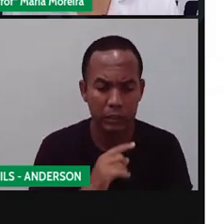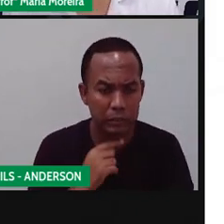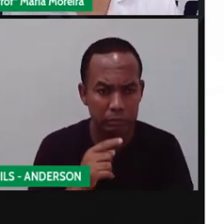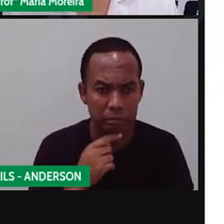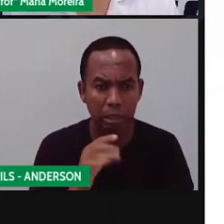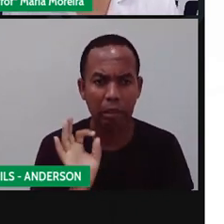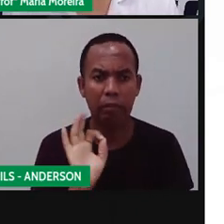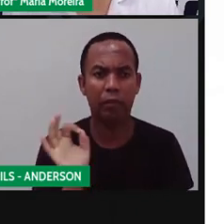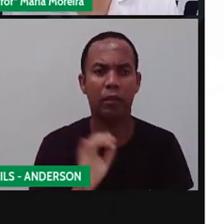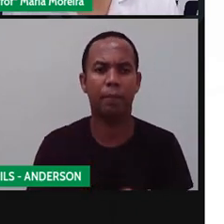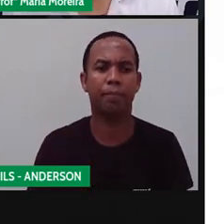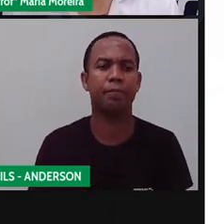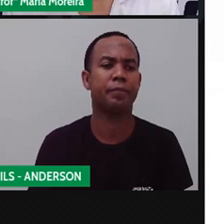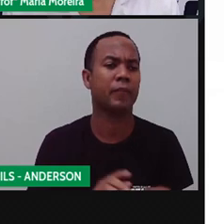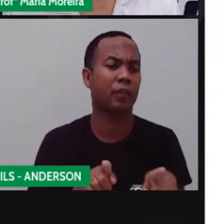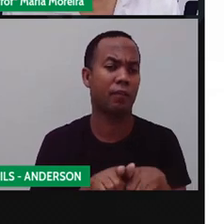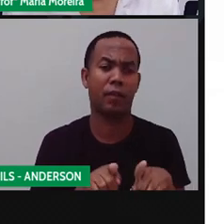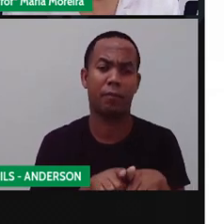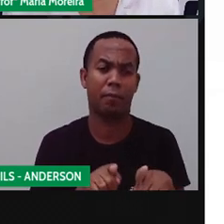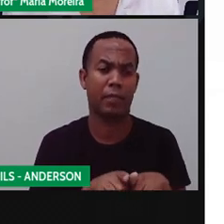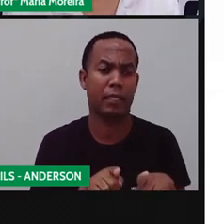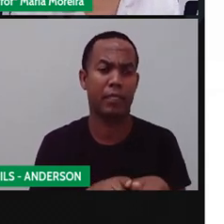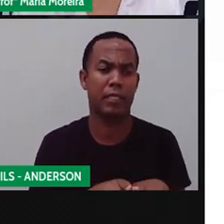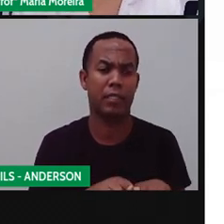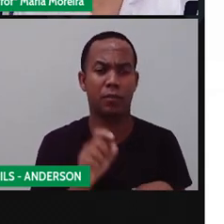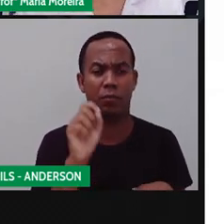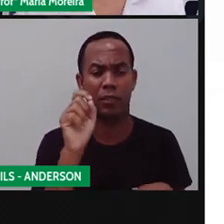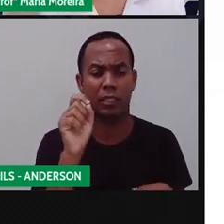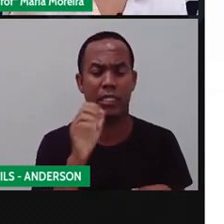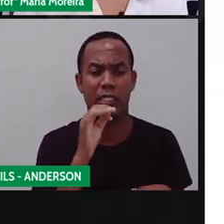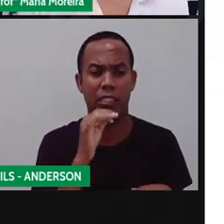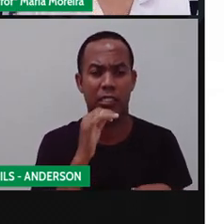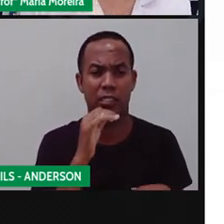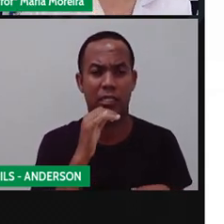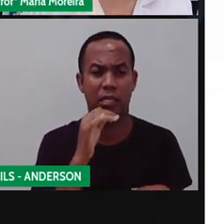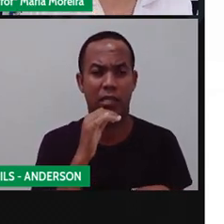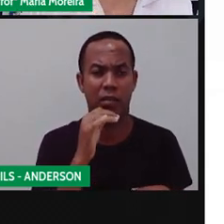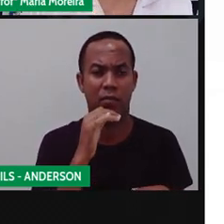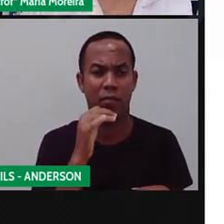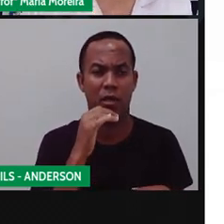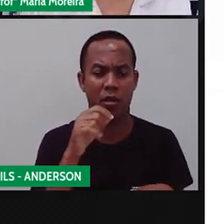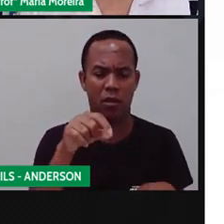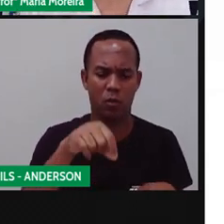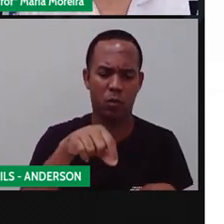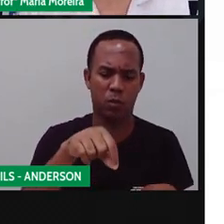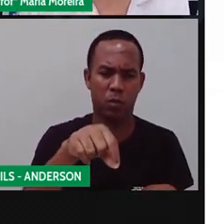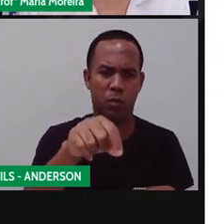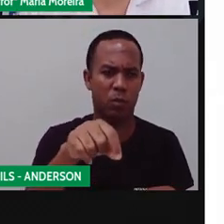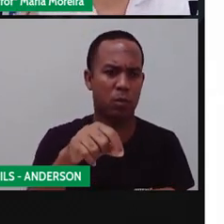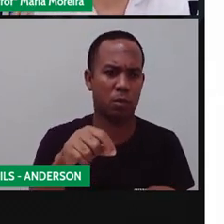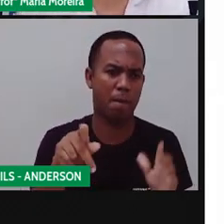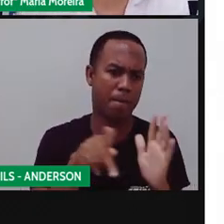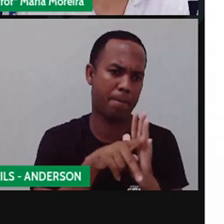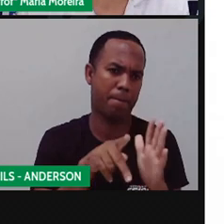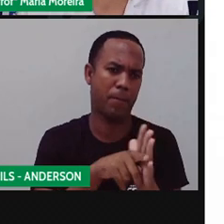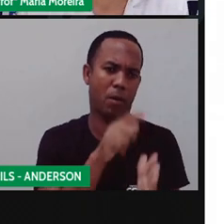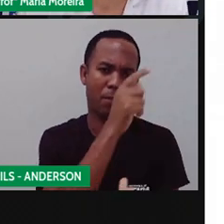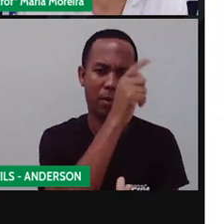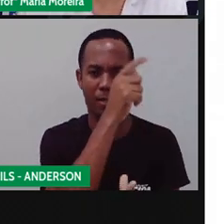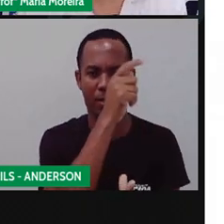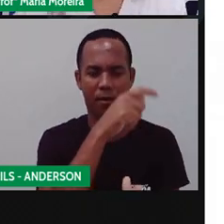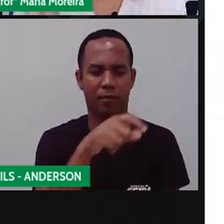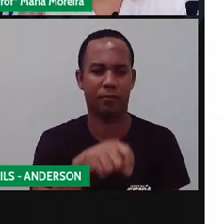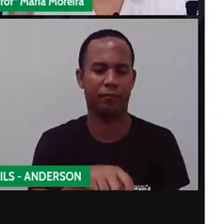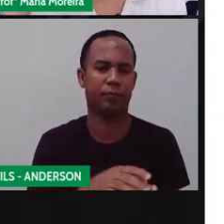trouxessem essas plantas, nem todas sobreviveriam o quê? No nosso solo, porque tem características diferentes.